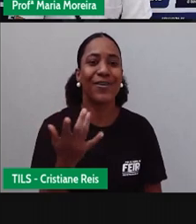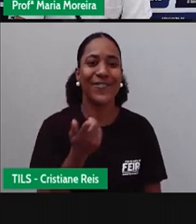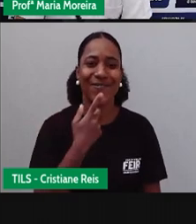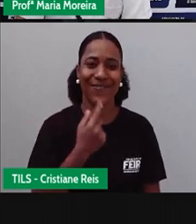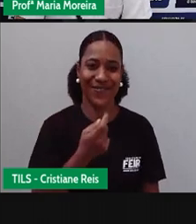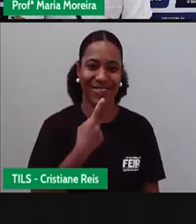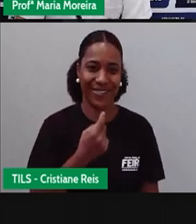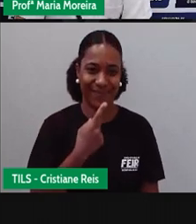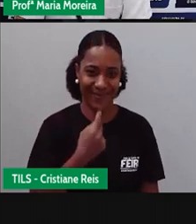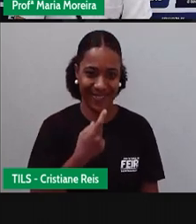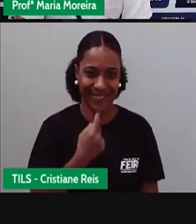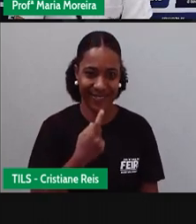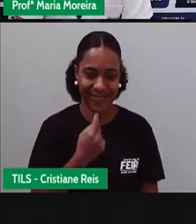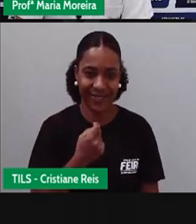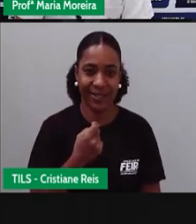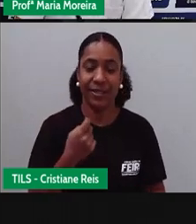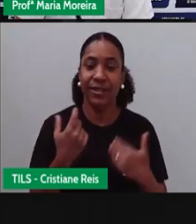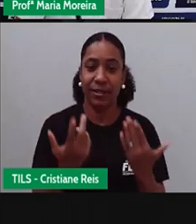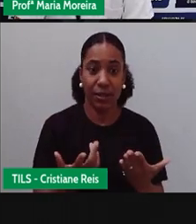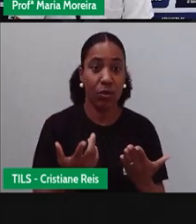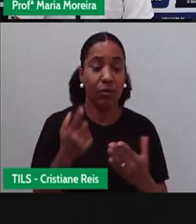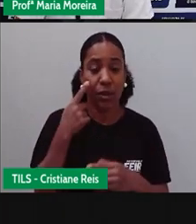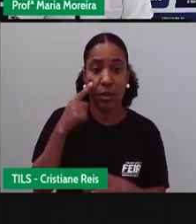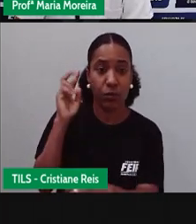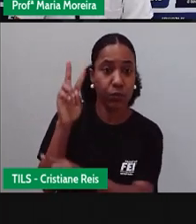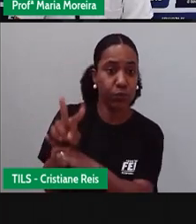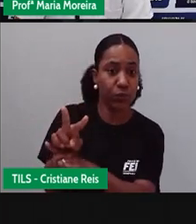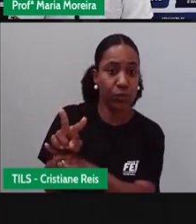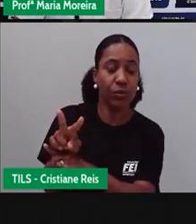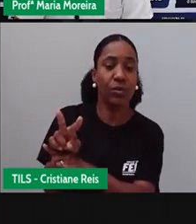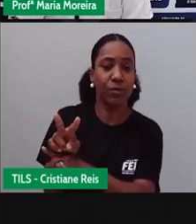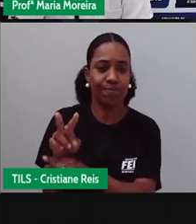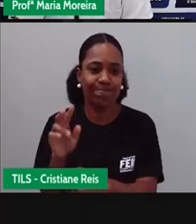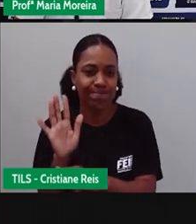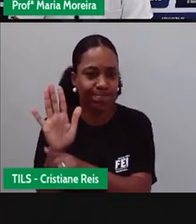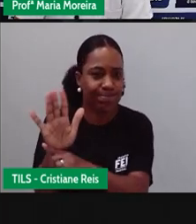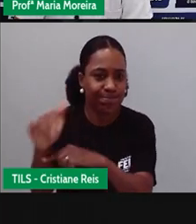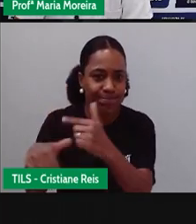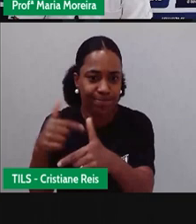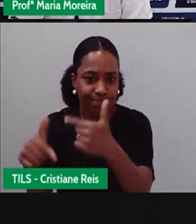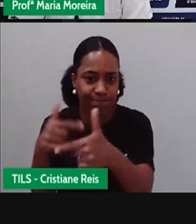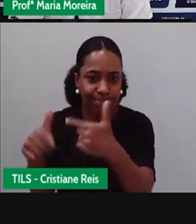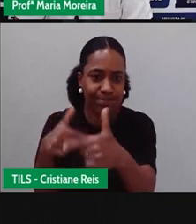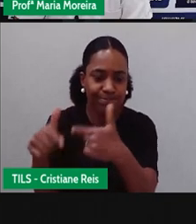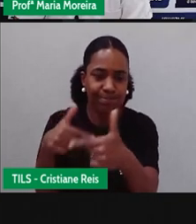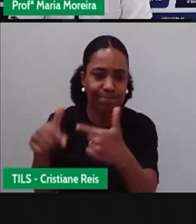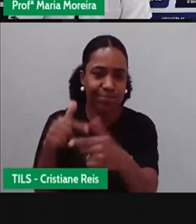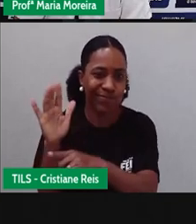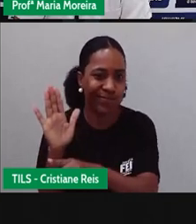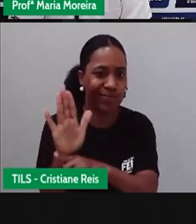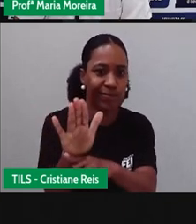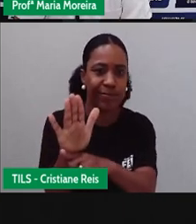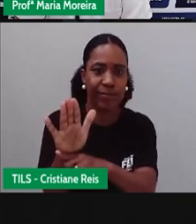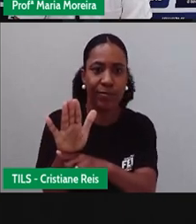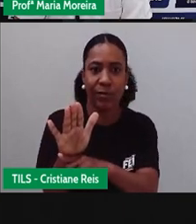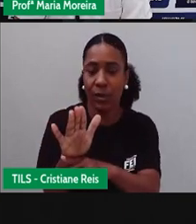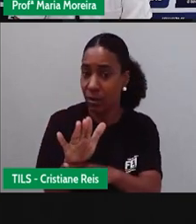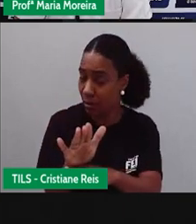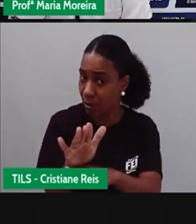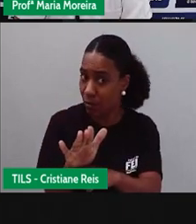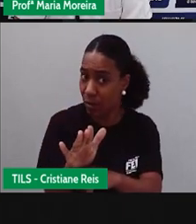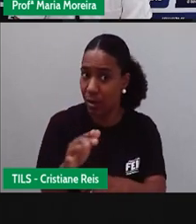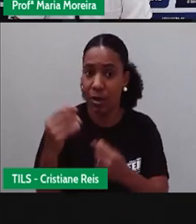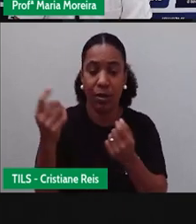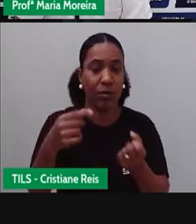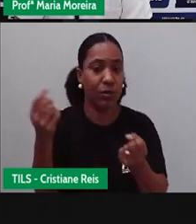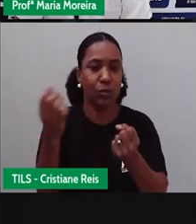Quando ele fala de prestar serviço, por quê? Porque quando se chama uma ambulância, não é a do corpo de bombeiro